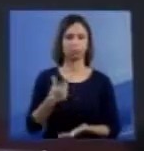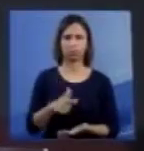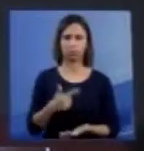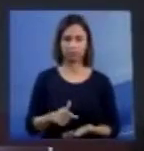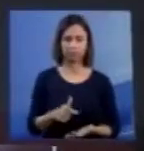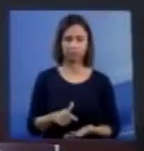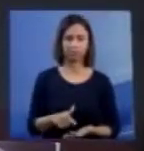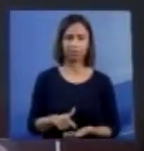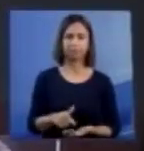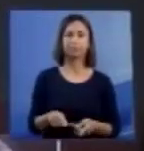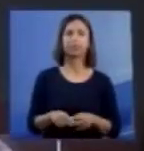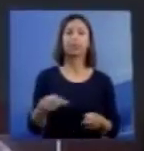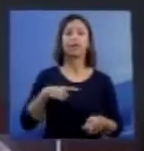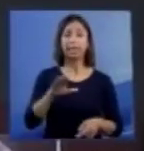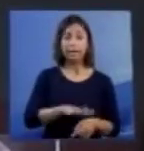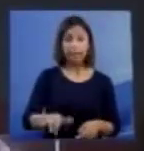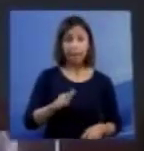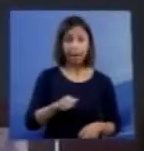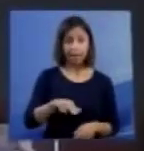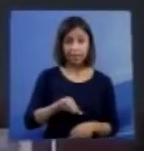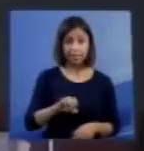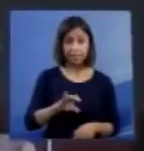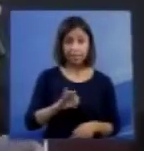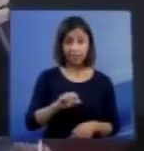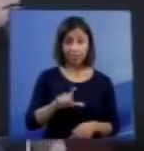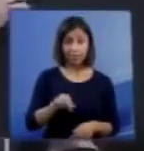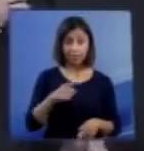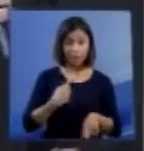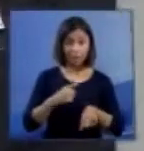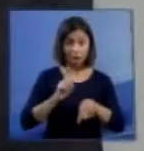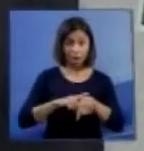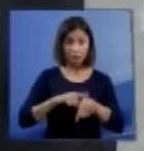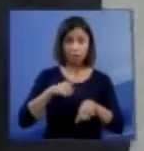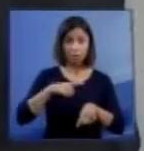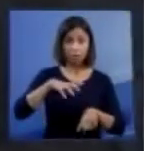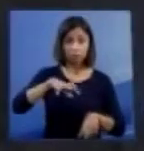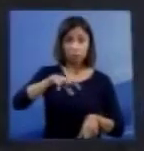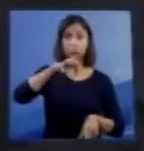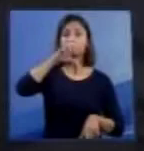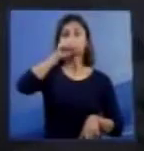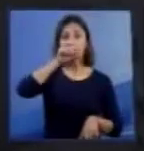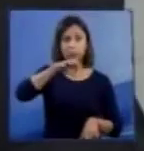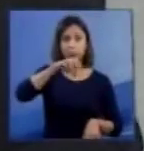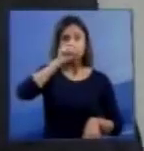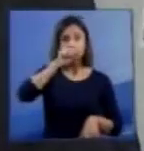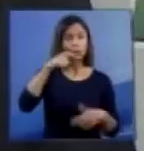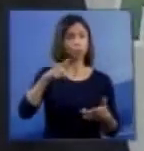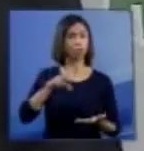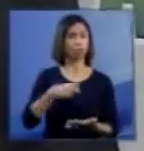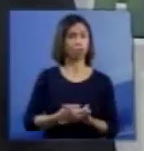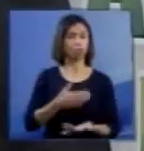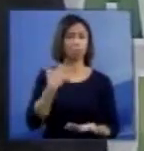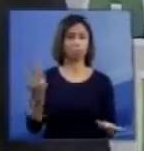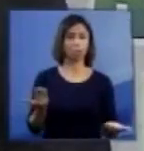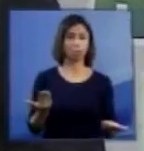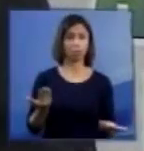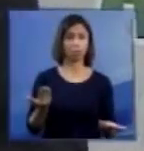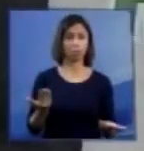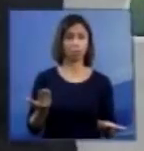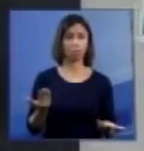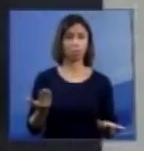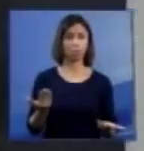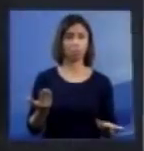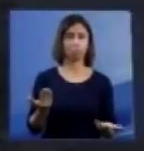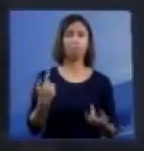A criança com anencefalia, no momento em que está respirando, certamente não está em morte encefálica. Nenhuma equipe de médicos